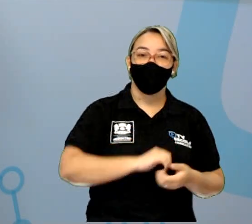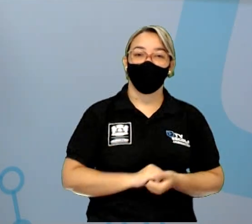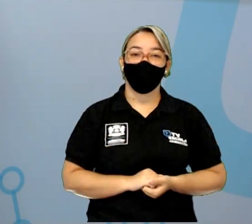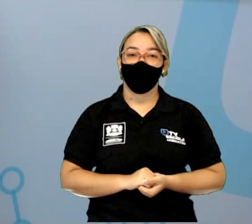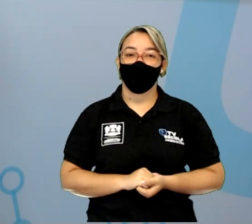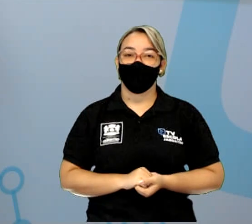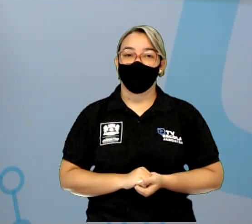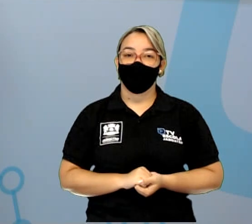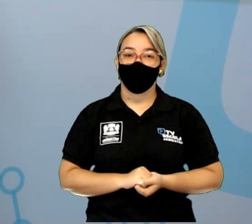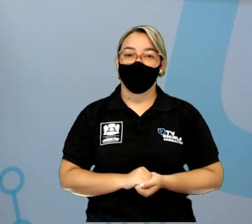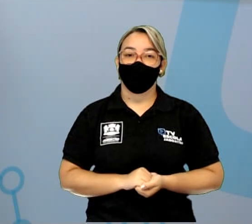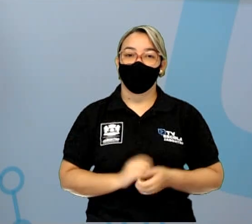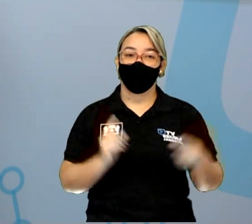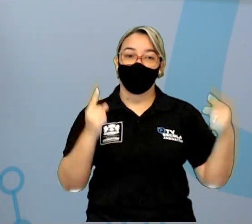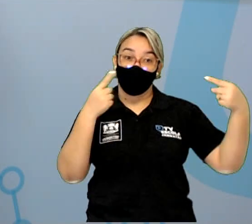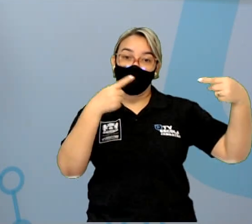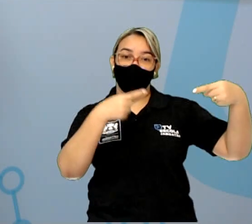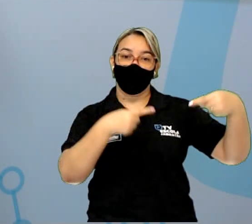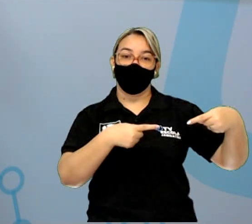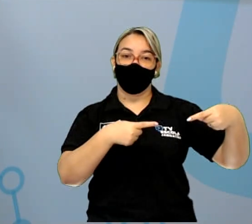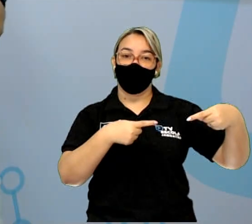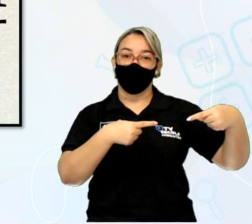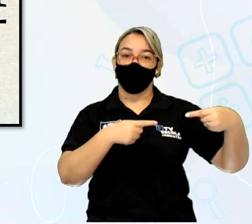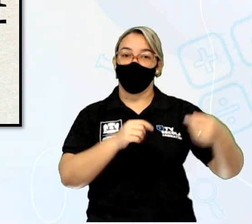Vamos lá pro nosso desafio agora.